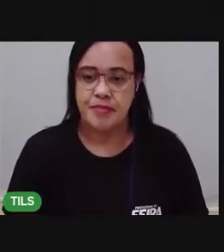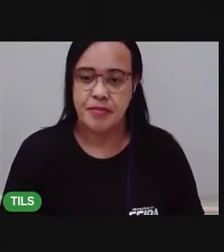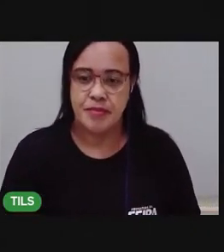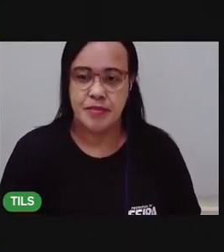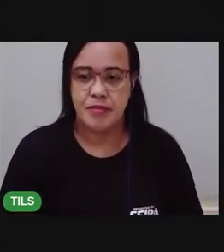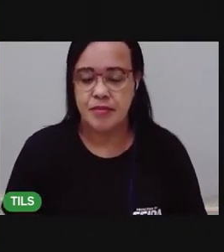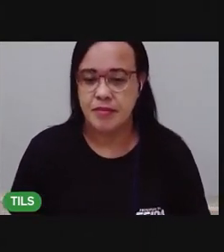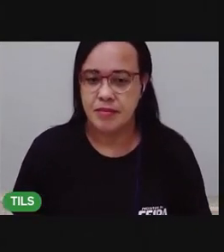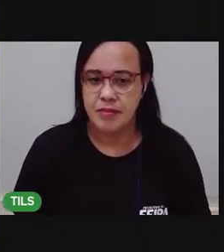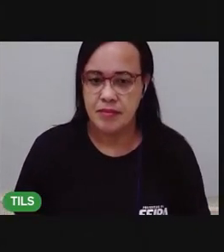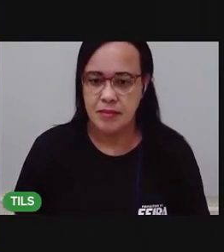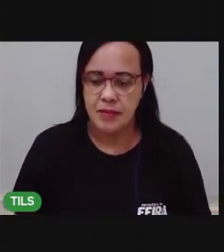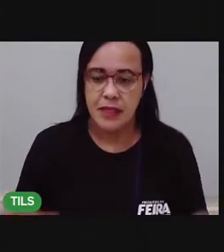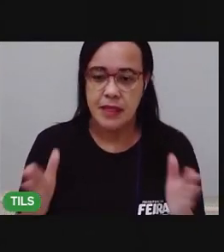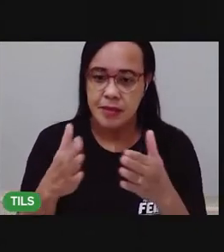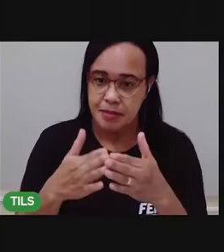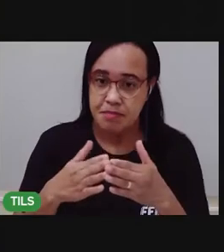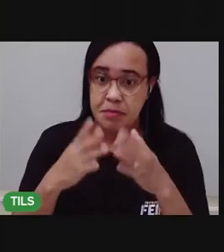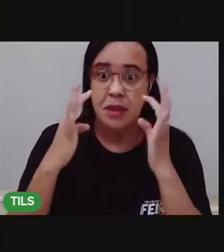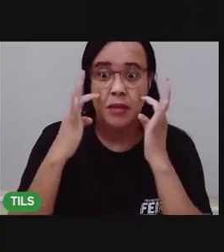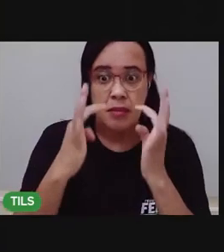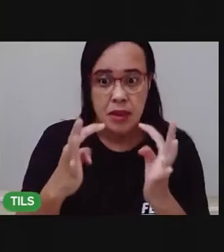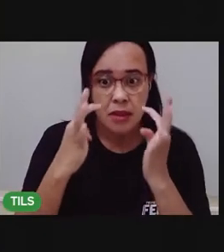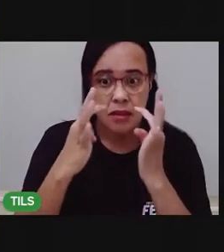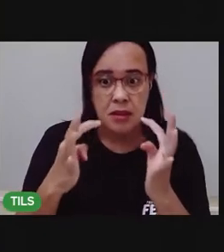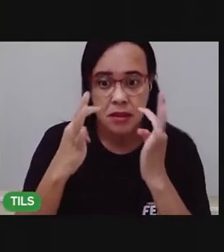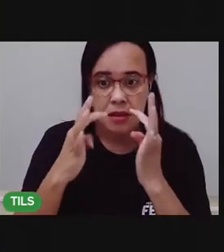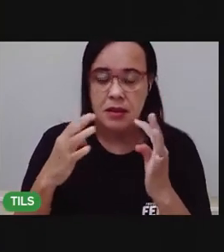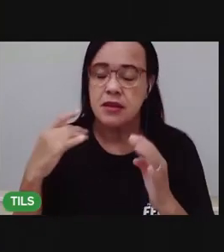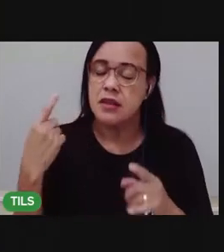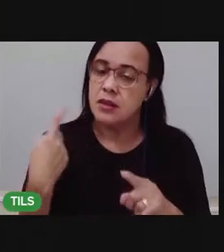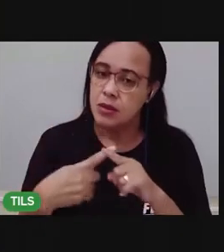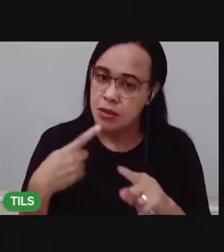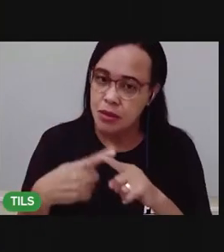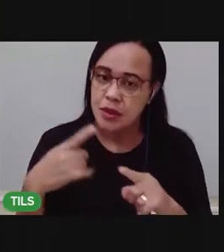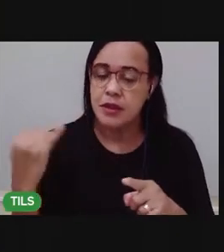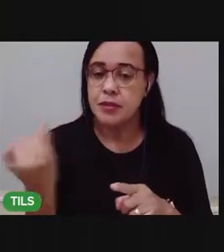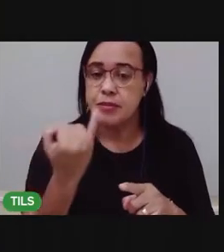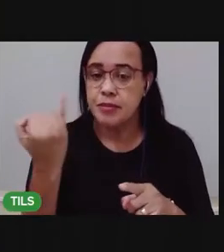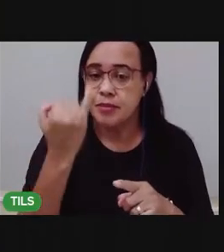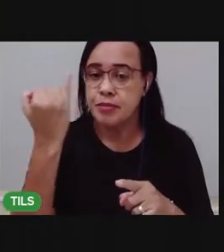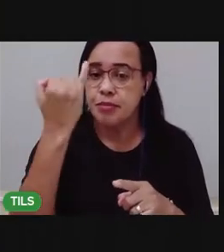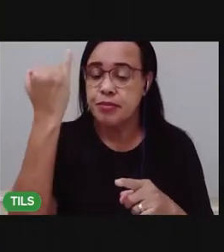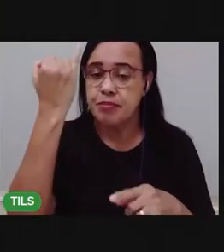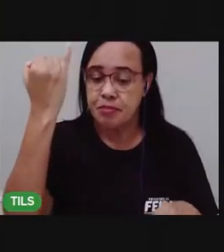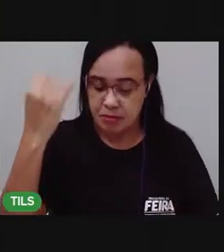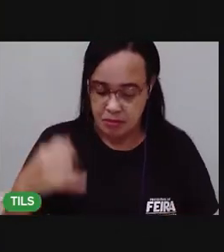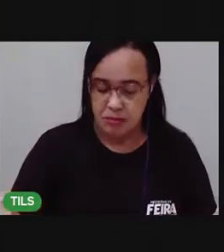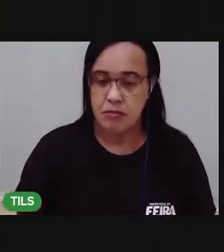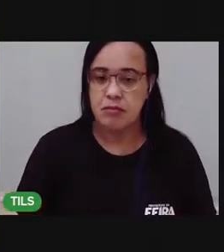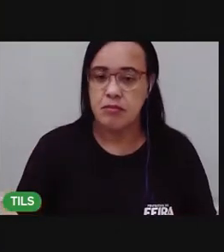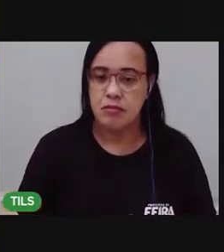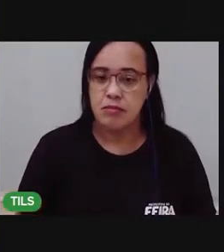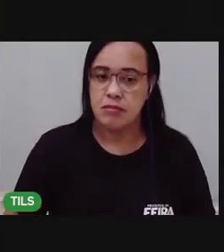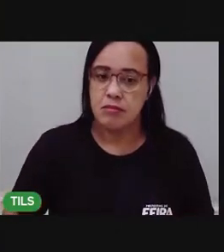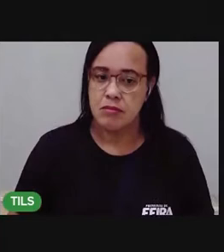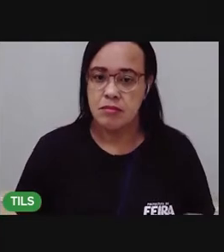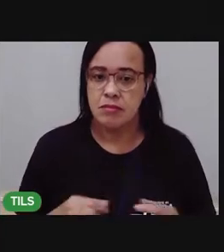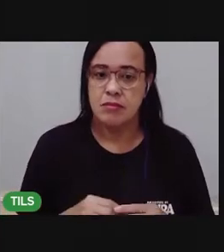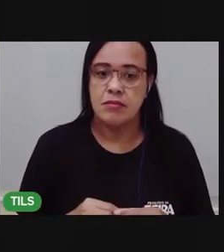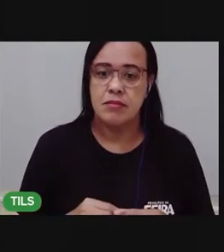para você prestar bastante atenção nessa aula porque é um assunto que